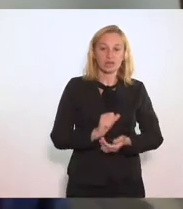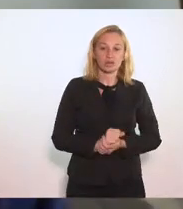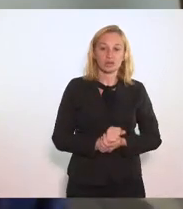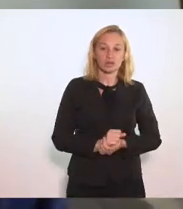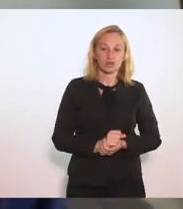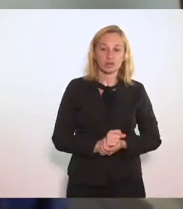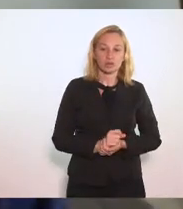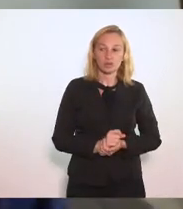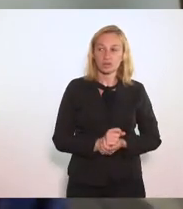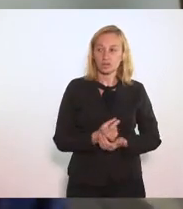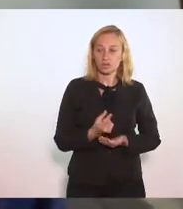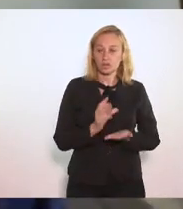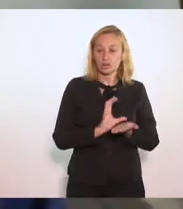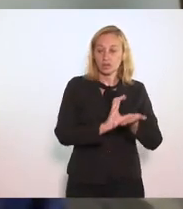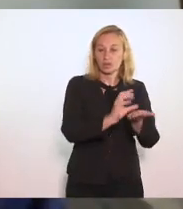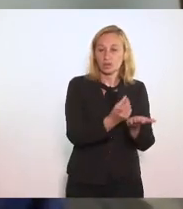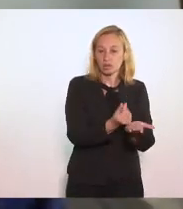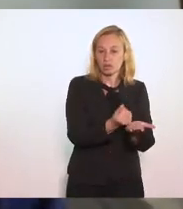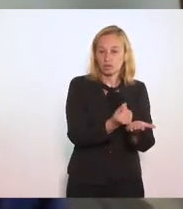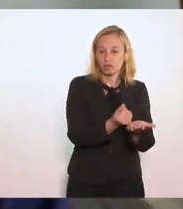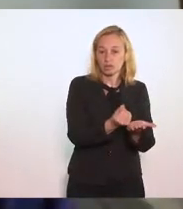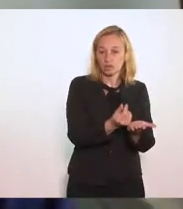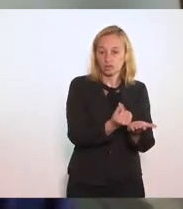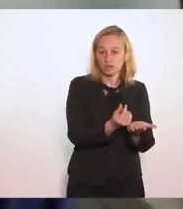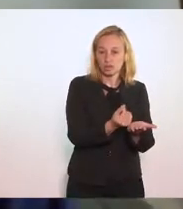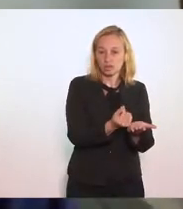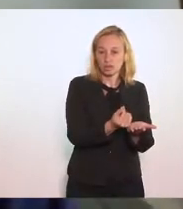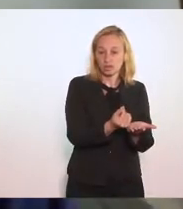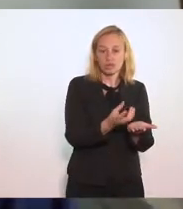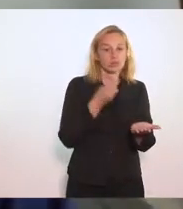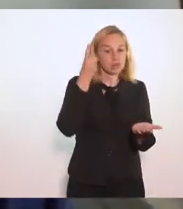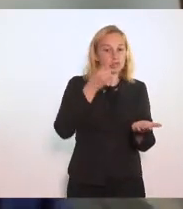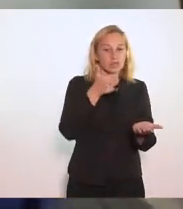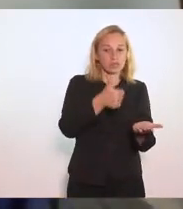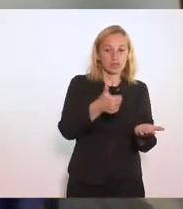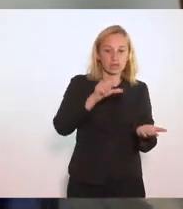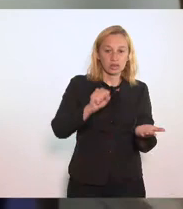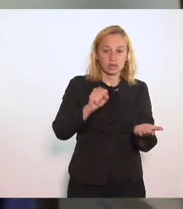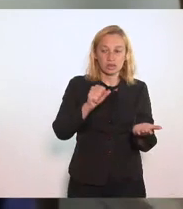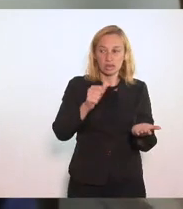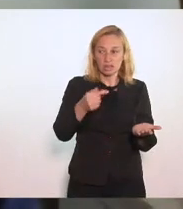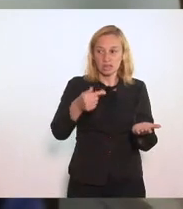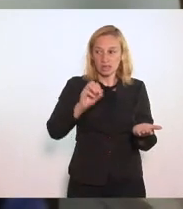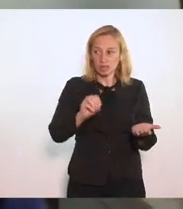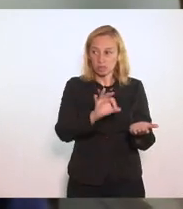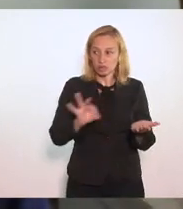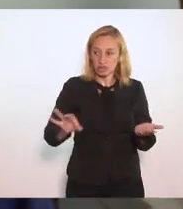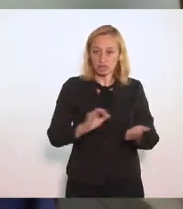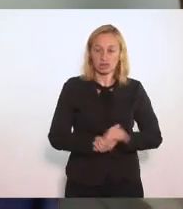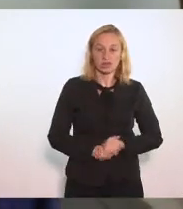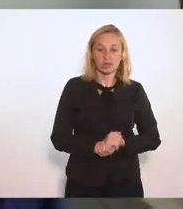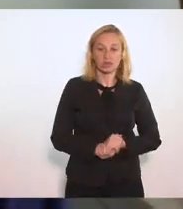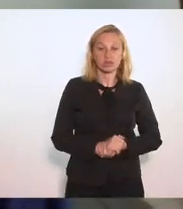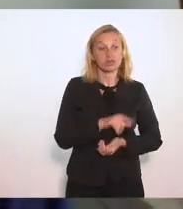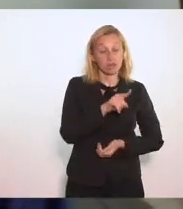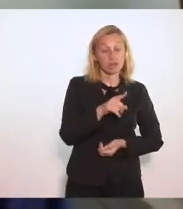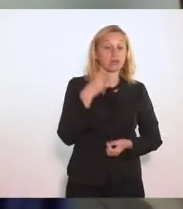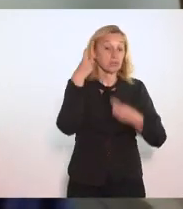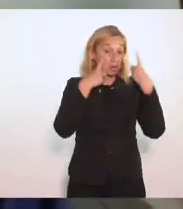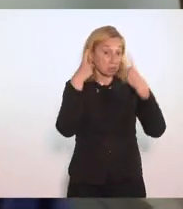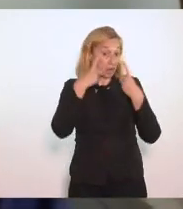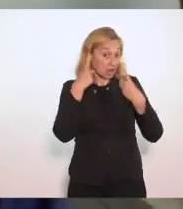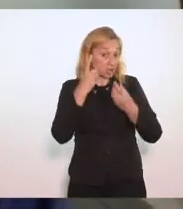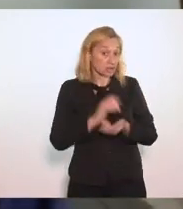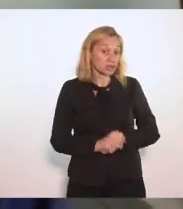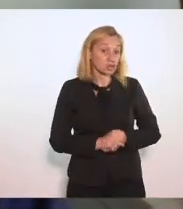teto De reembolso De saúde Dos deputados Em 170% Devem estar Devem preocupados